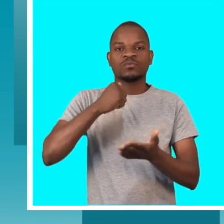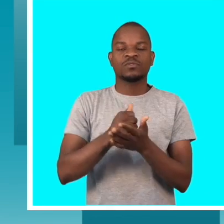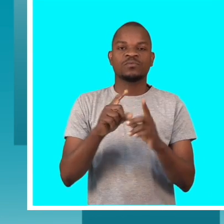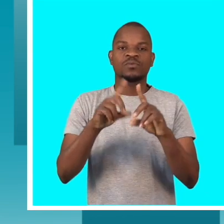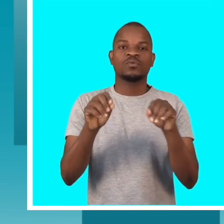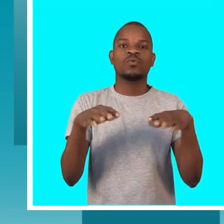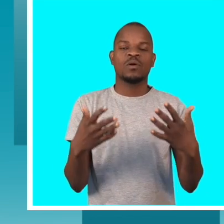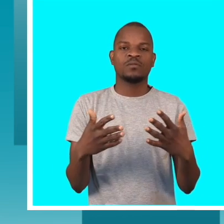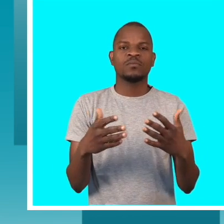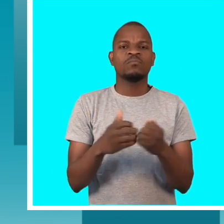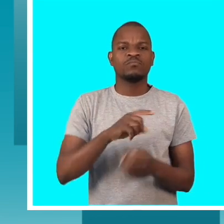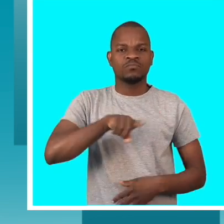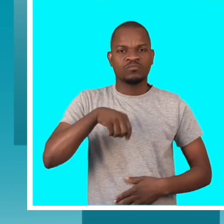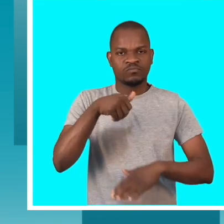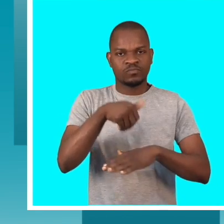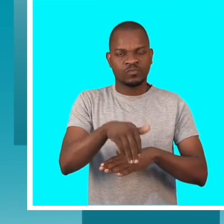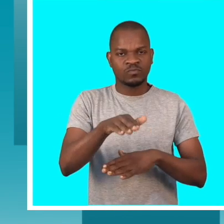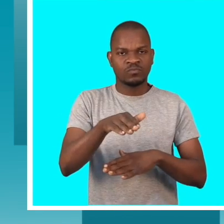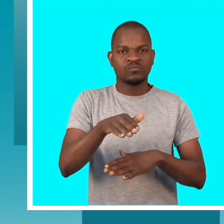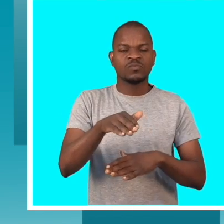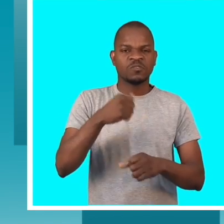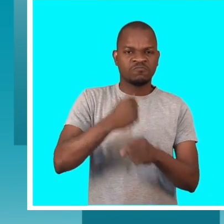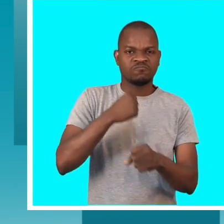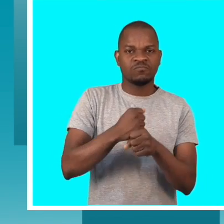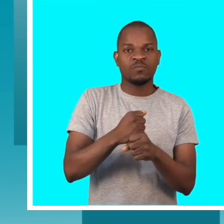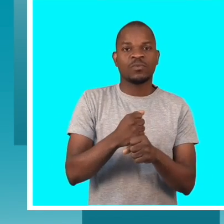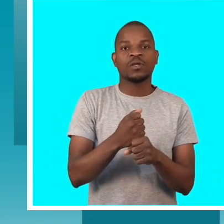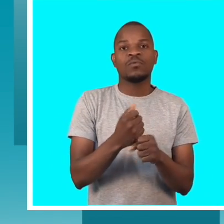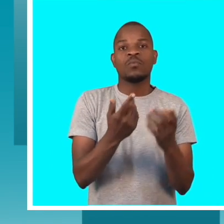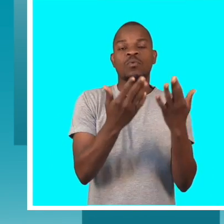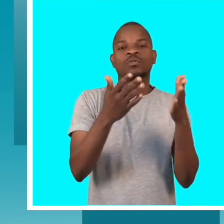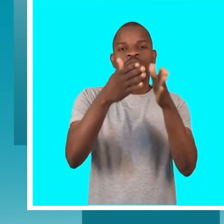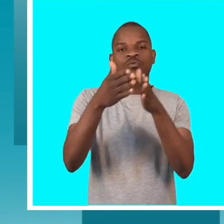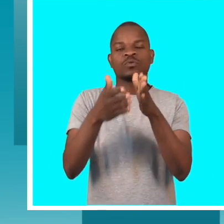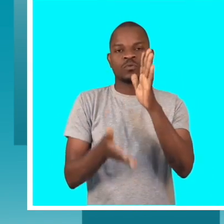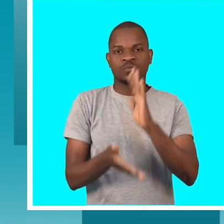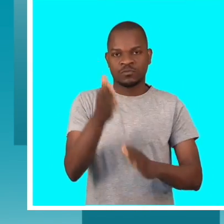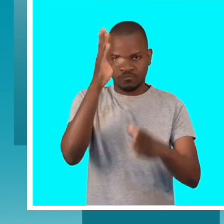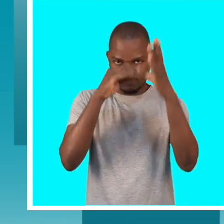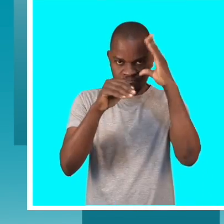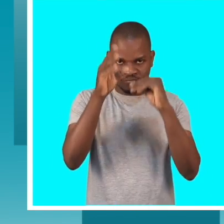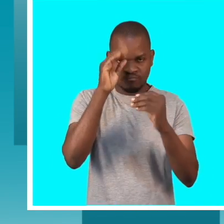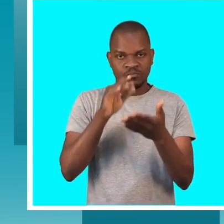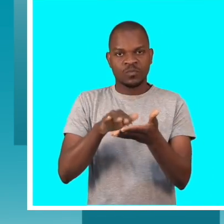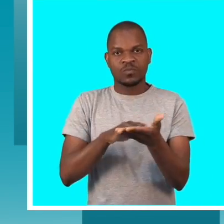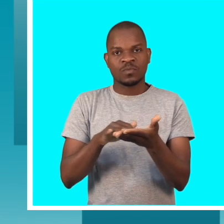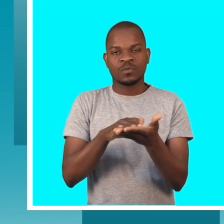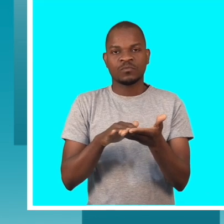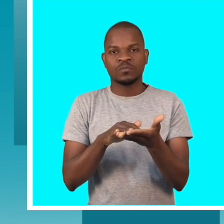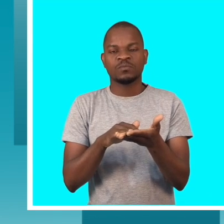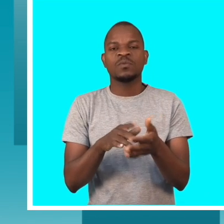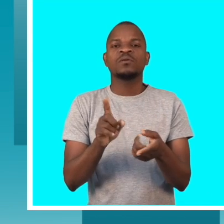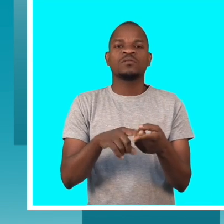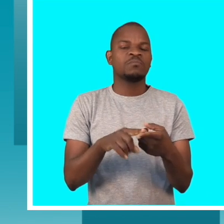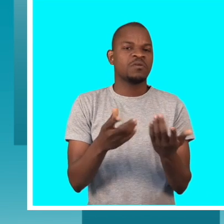a trabalhar para que mais gente possa saber ler em braile, mais gente com deficiência visual pode saber ler em braile, para que possa